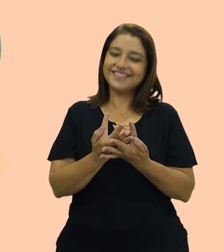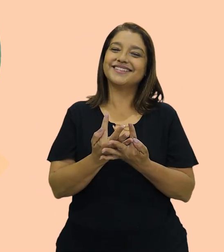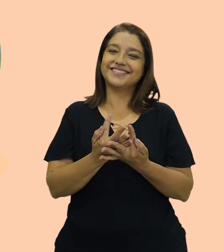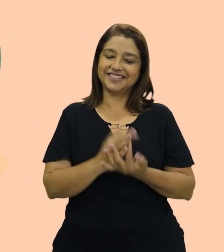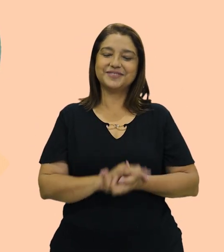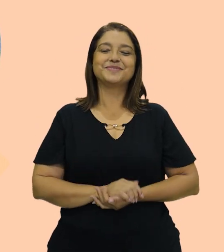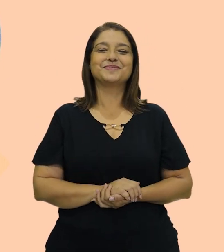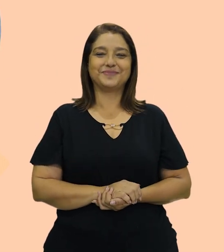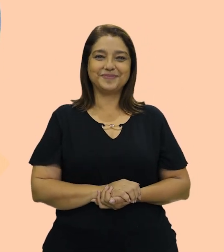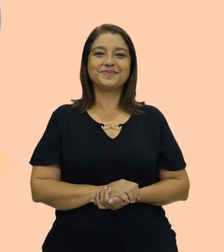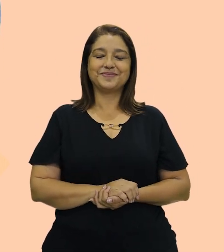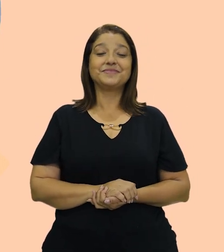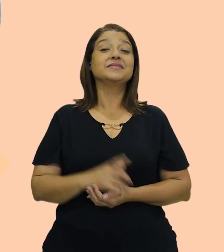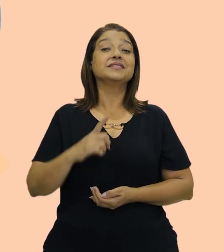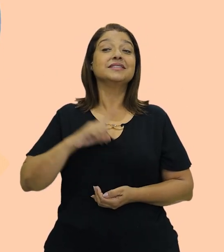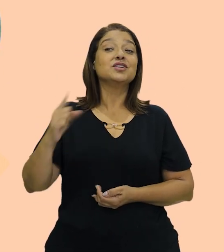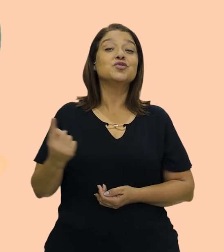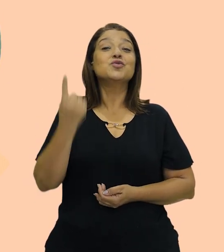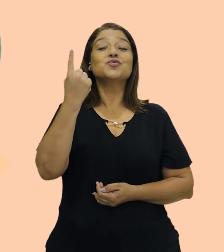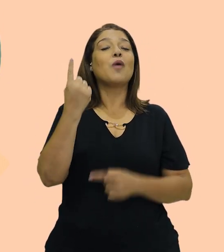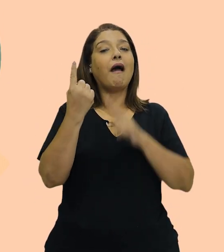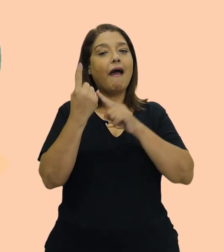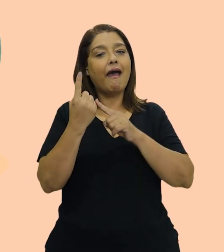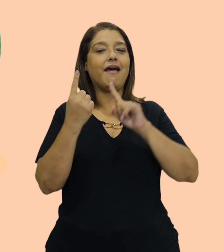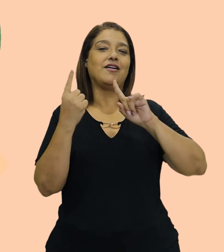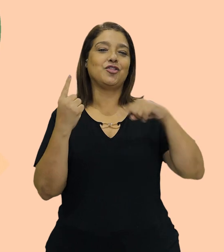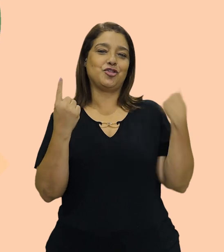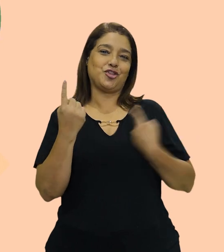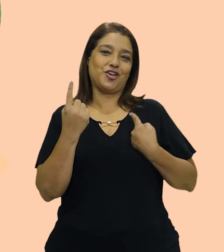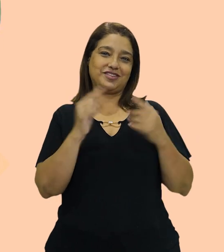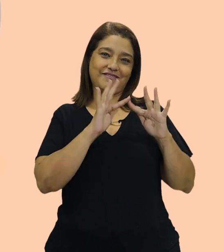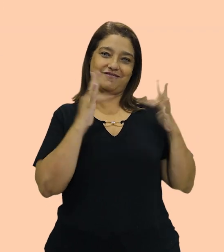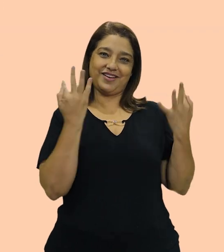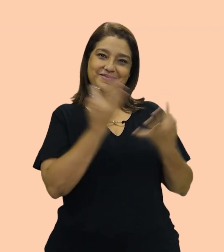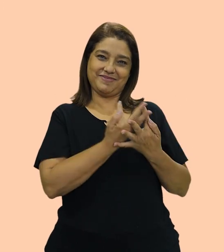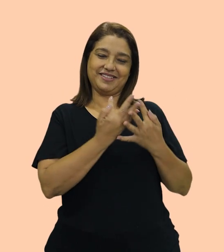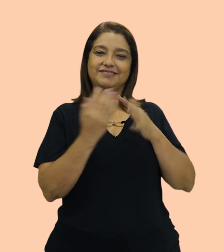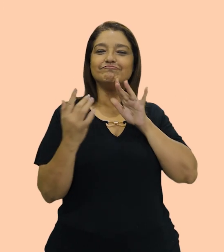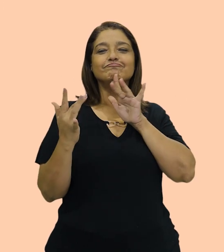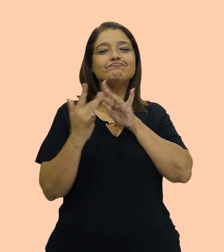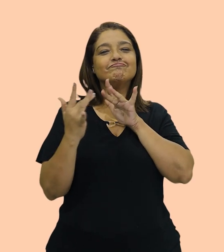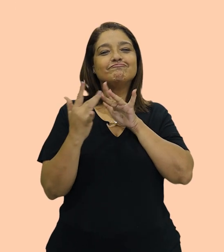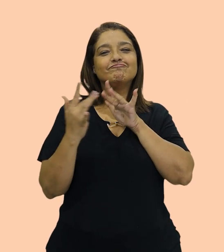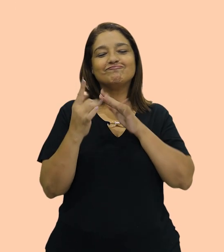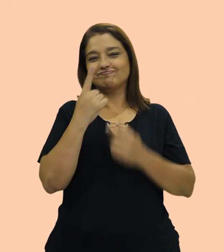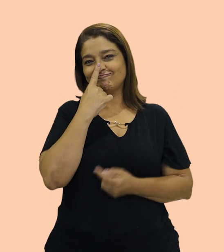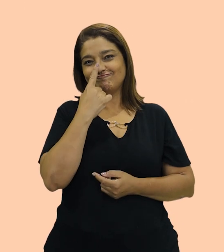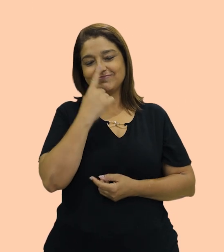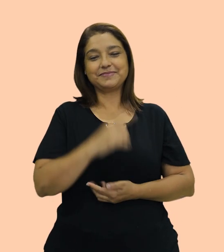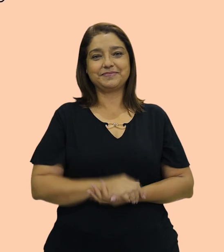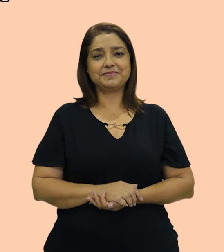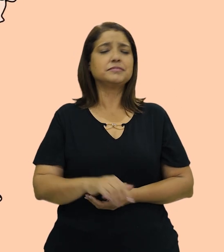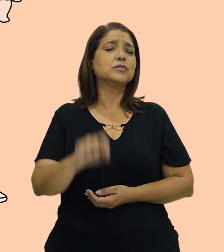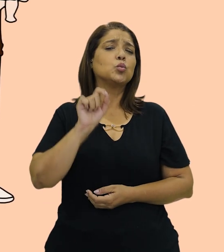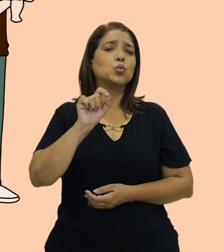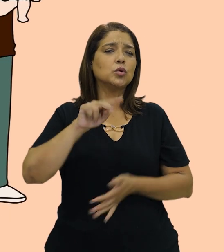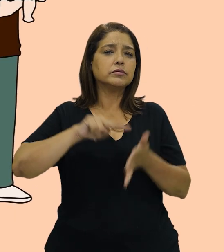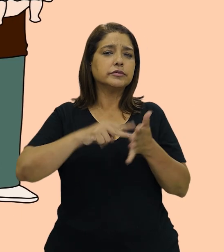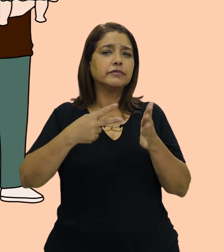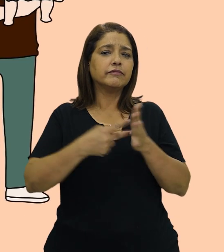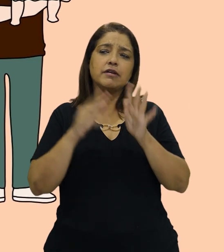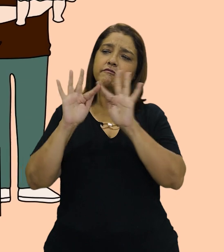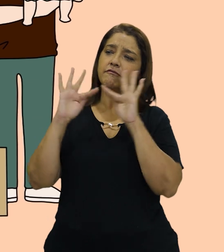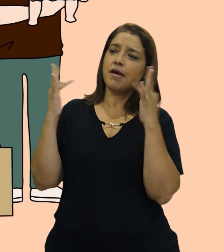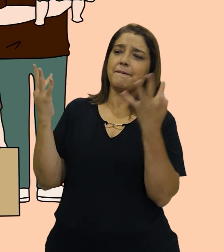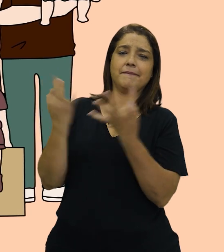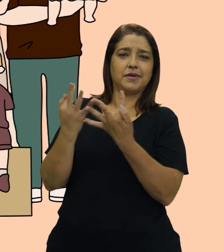e uma delas é a nossa família. Mas, o que é uma família? What is a family?